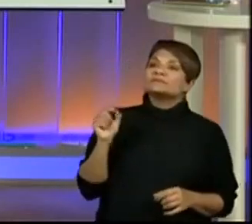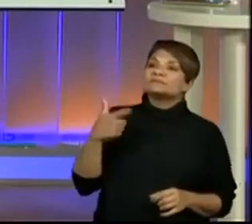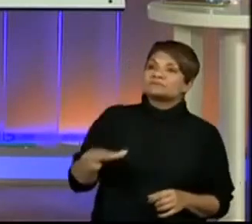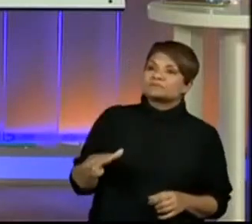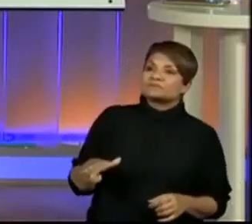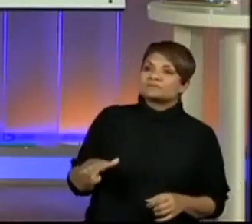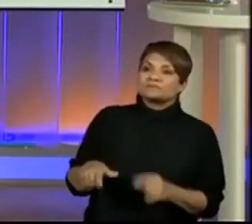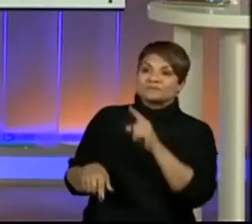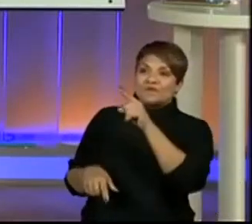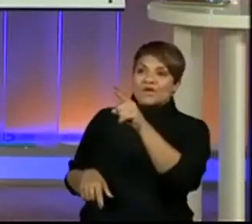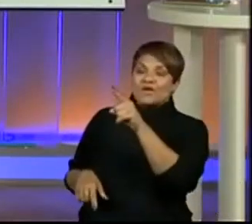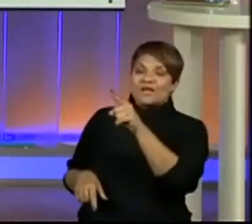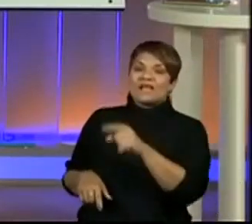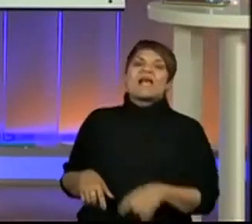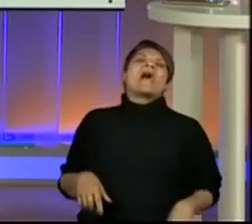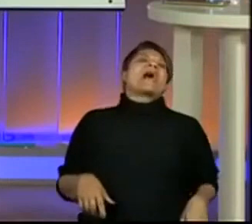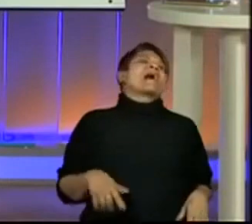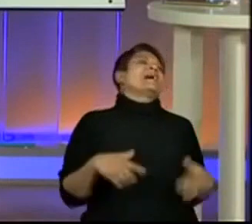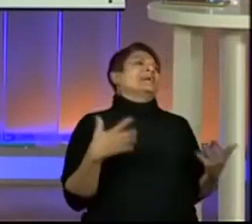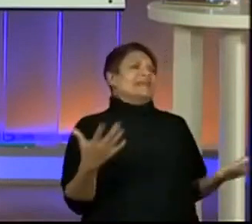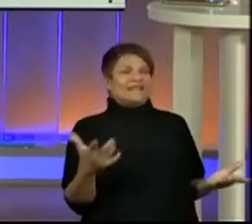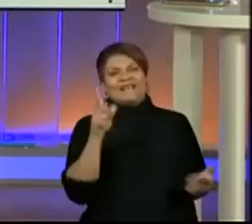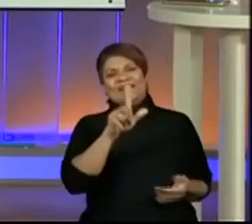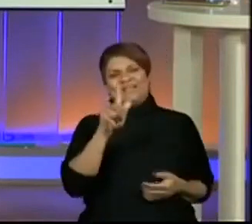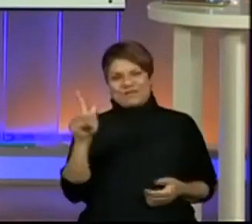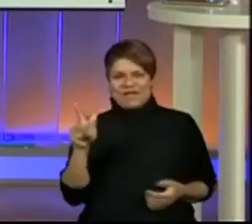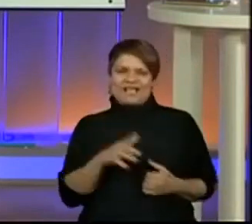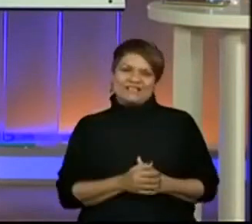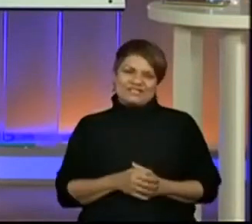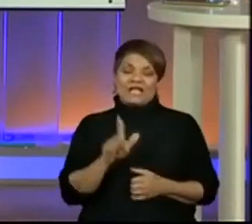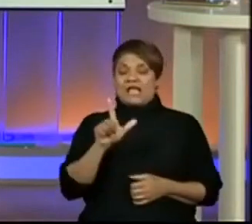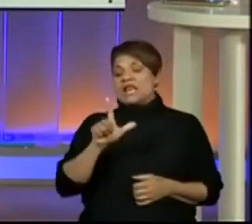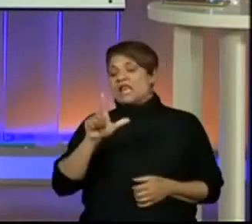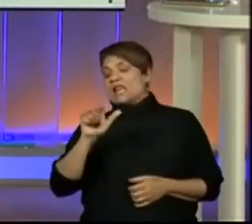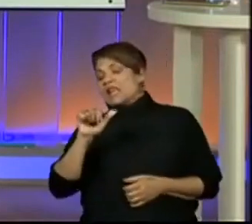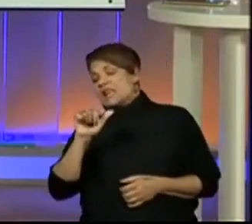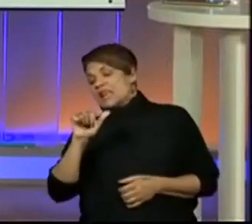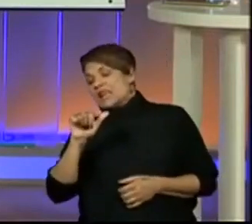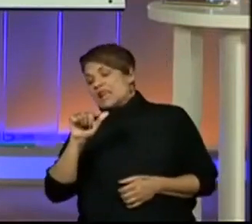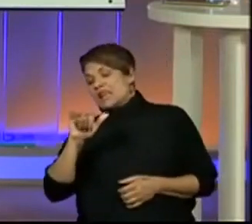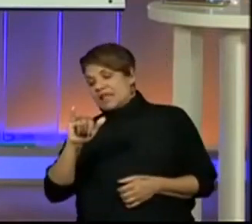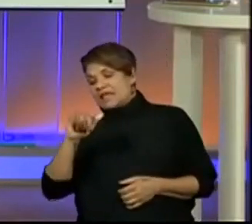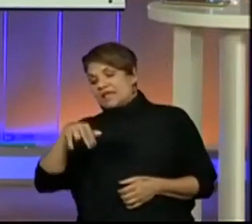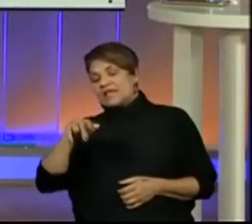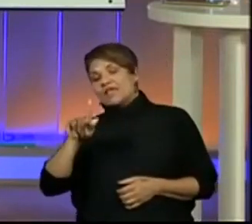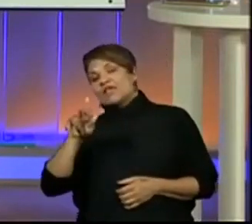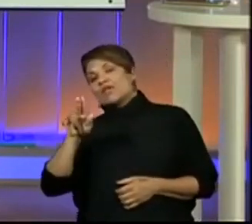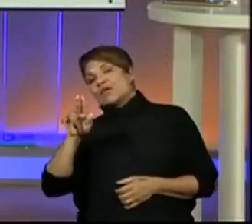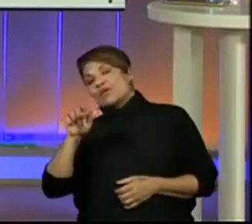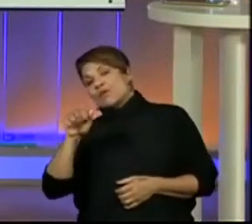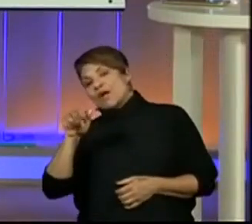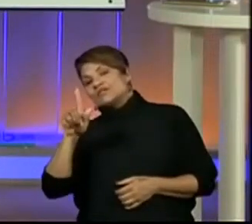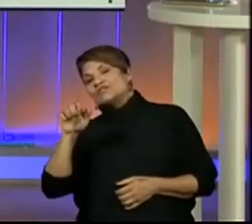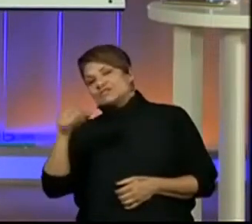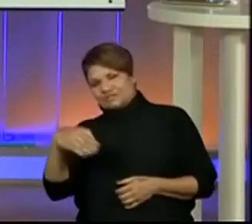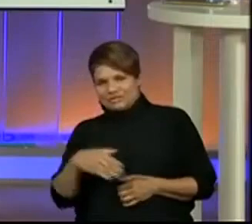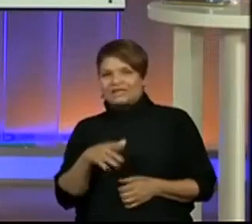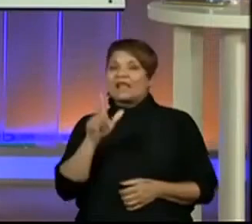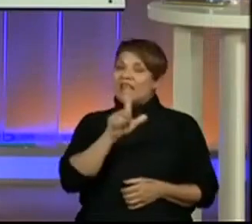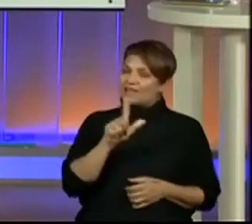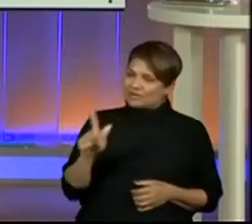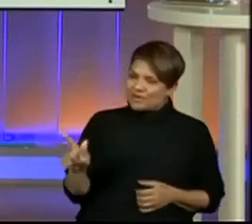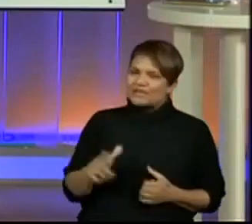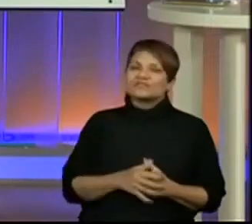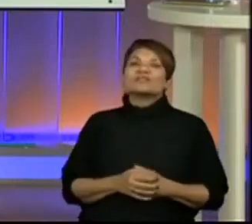Ó, o pessoal está aqui. Linguagem. Pedro Augusto, excelente, ó. Palmas. A gente